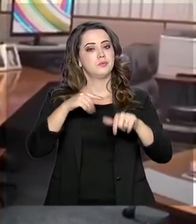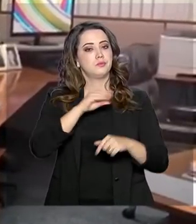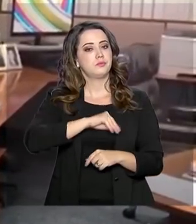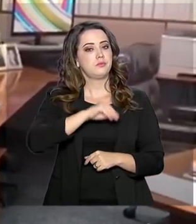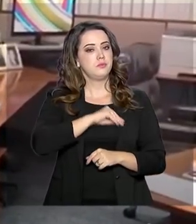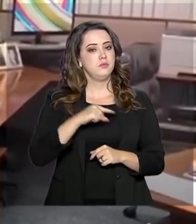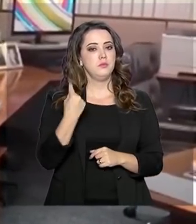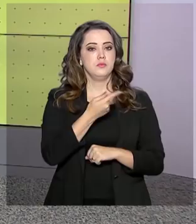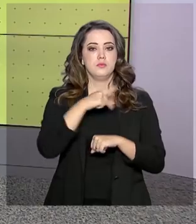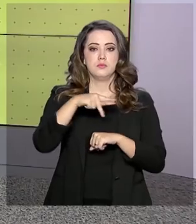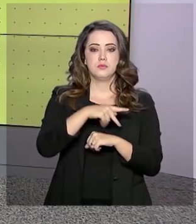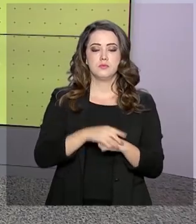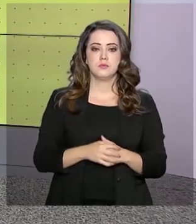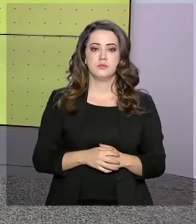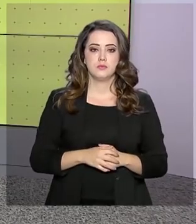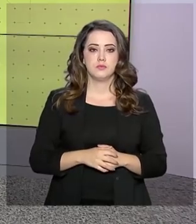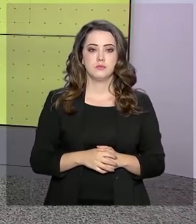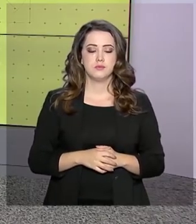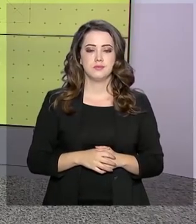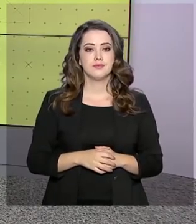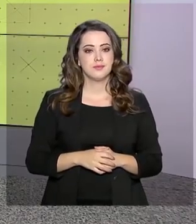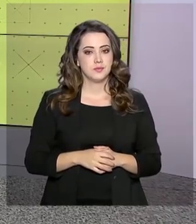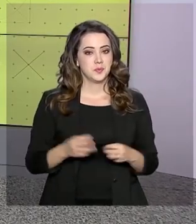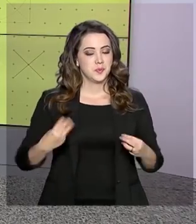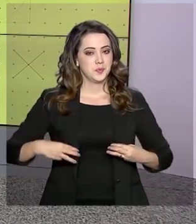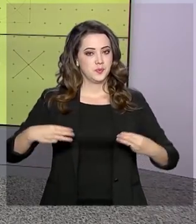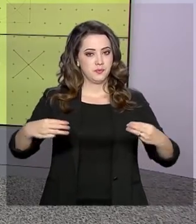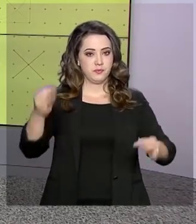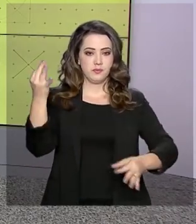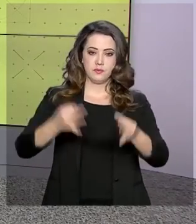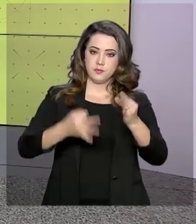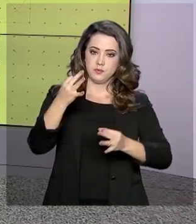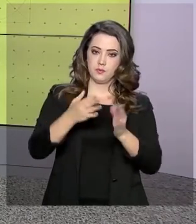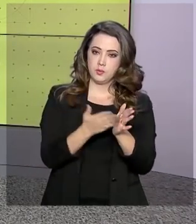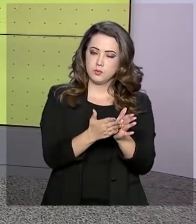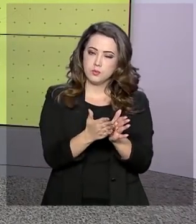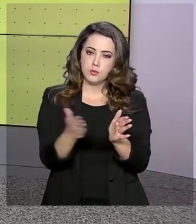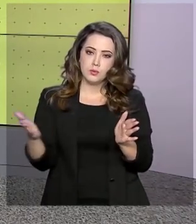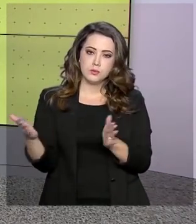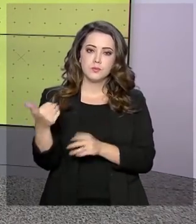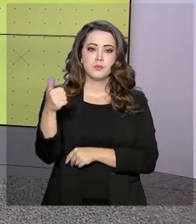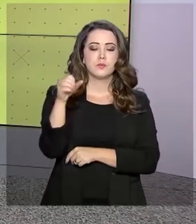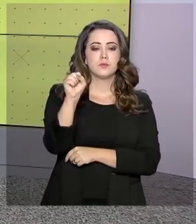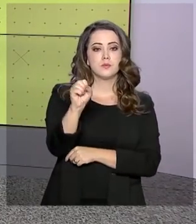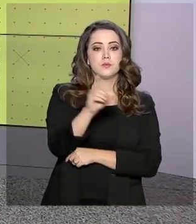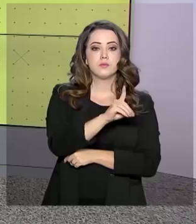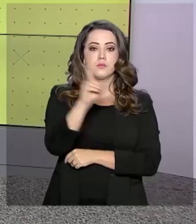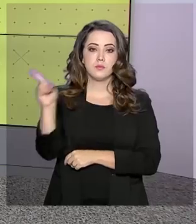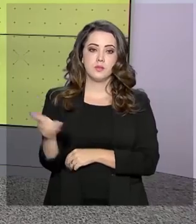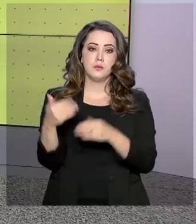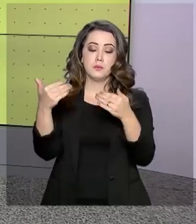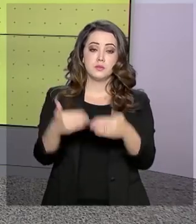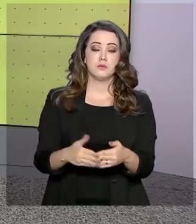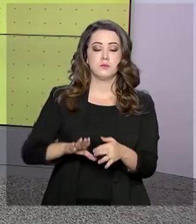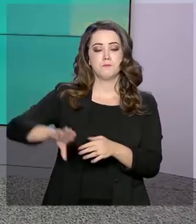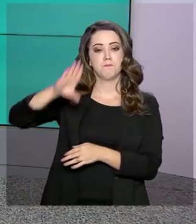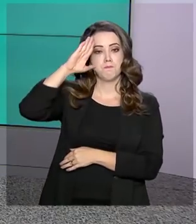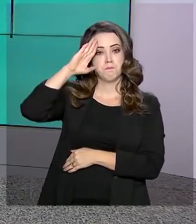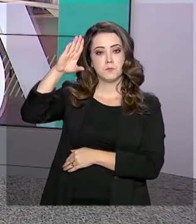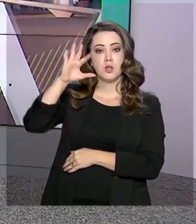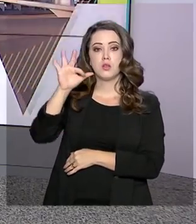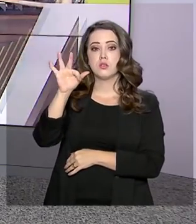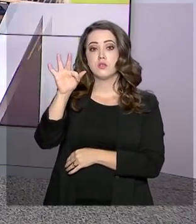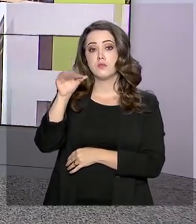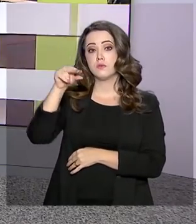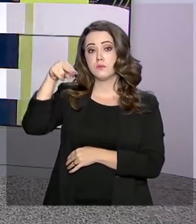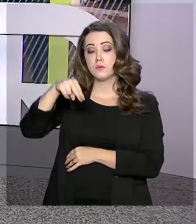para a nossa nação. O Ministério da Justiça prorrogou por mais 180 dias a presença da Força Nacional